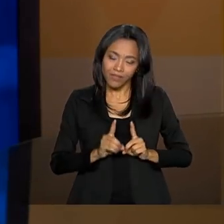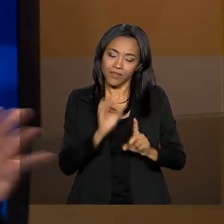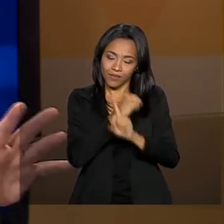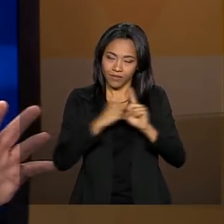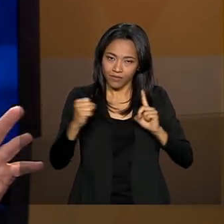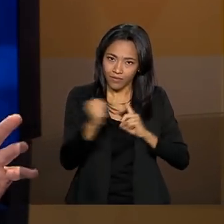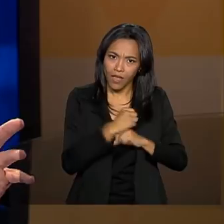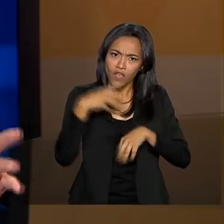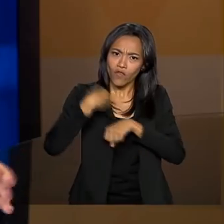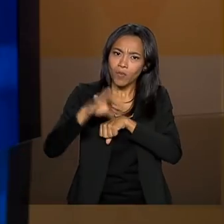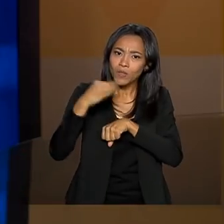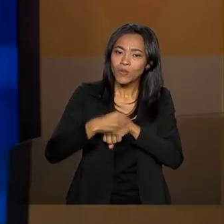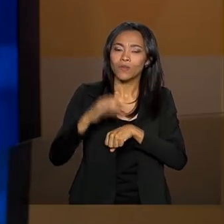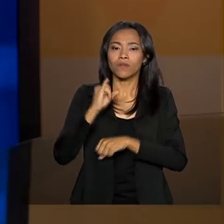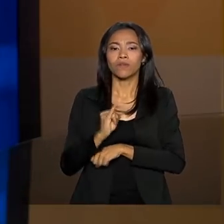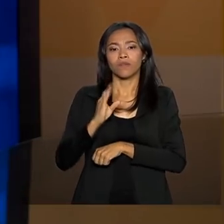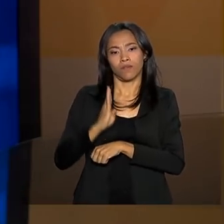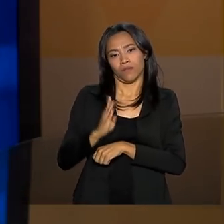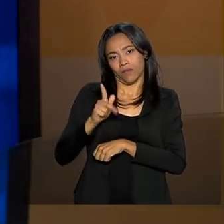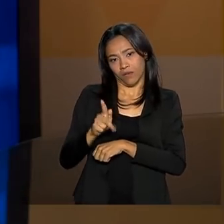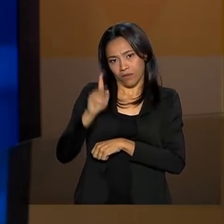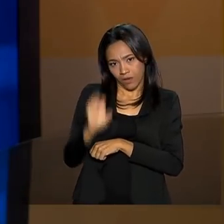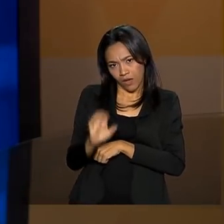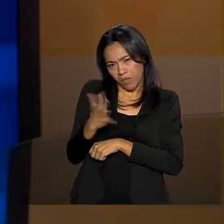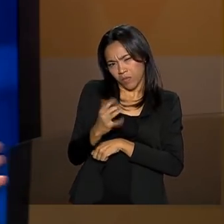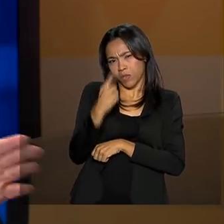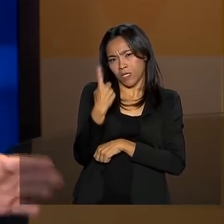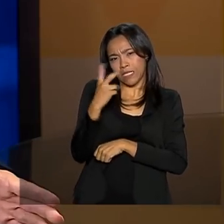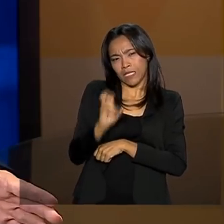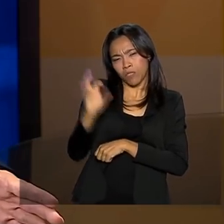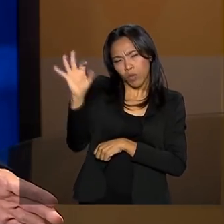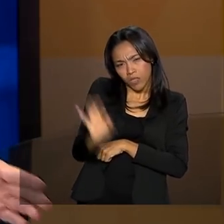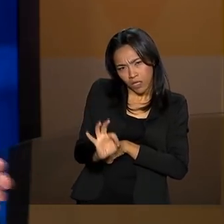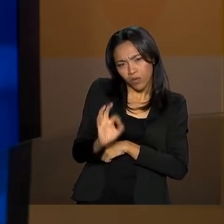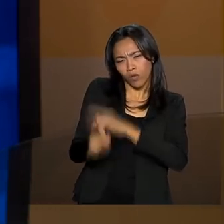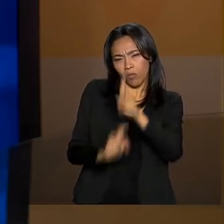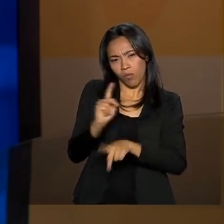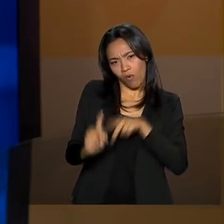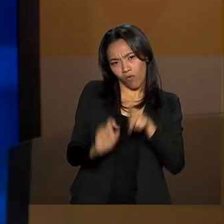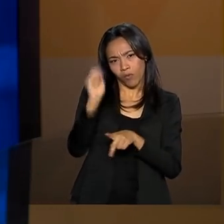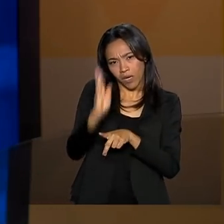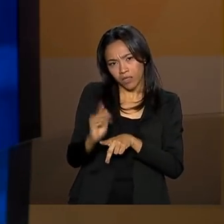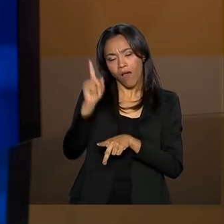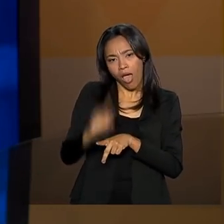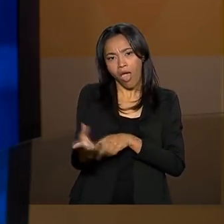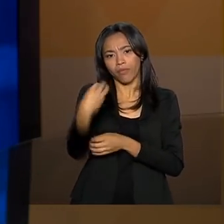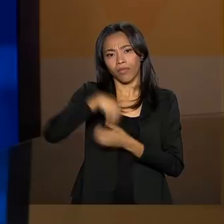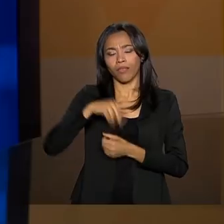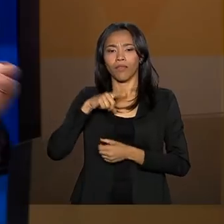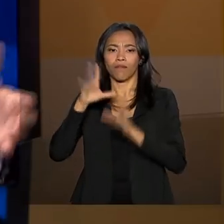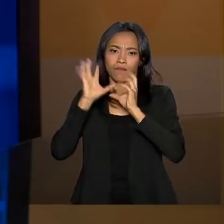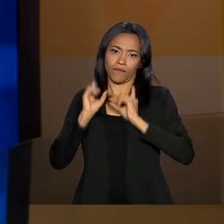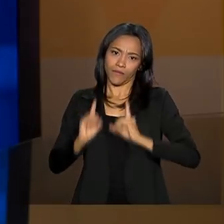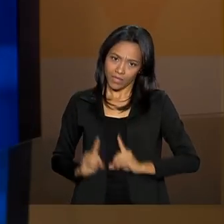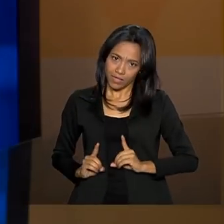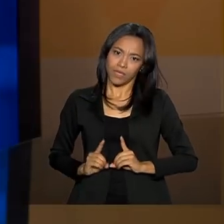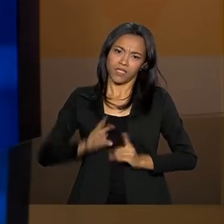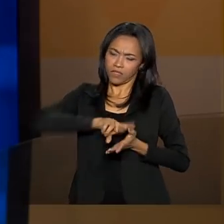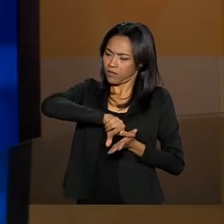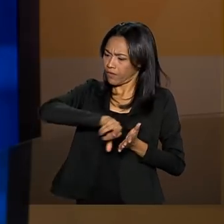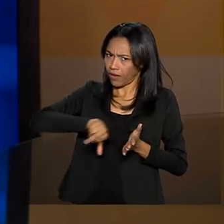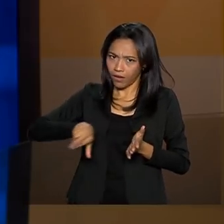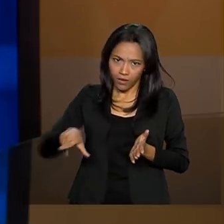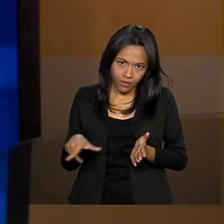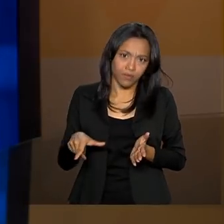Dados do IBGE indicam que pelo menos 15% da população brasileira é formada por pessoas com deficiência, diferentes tipos de